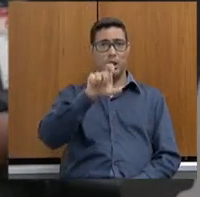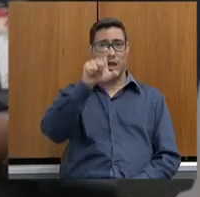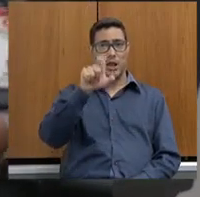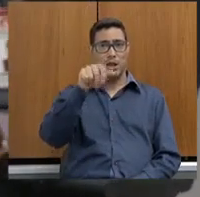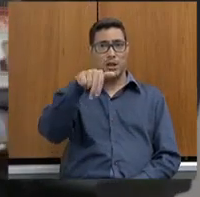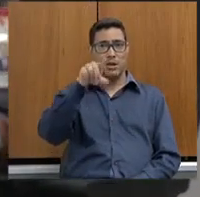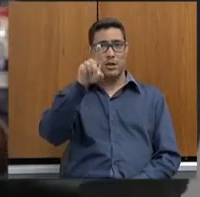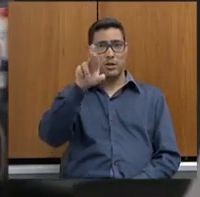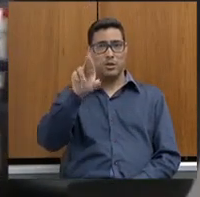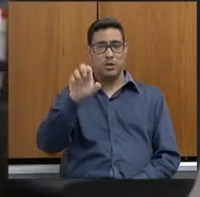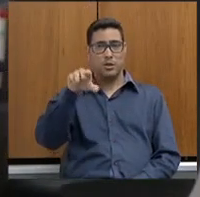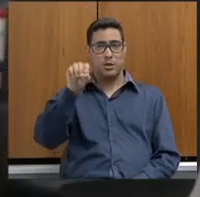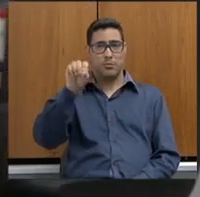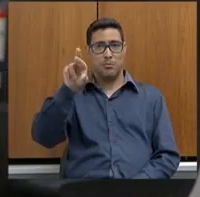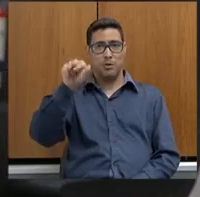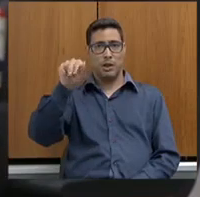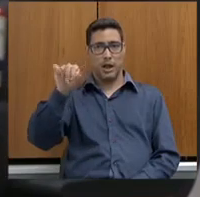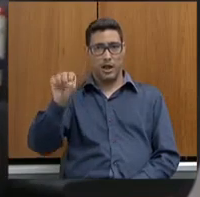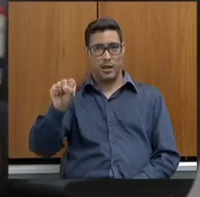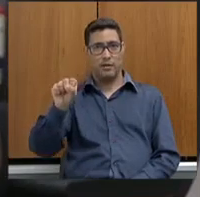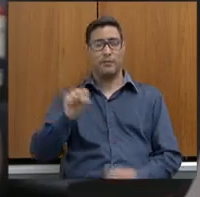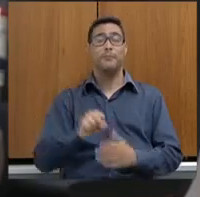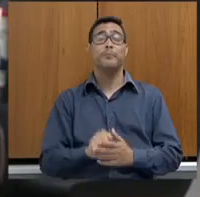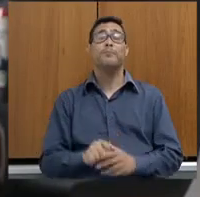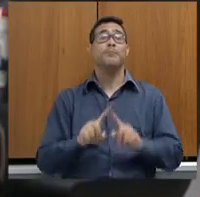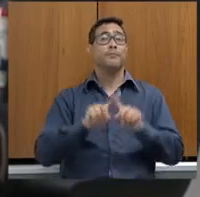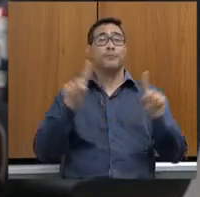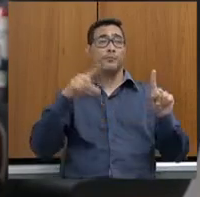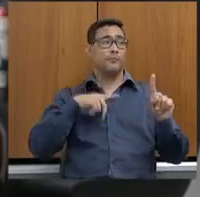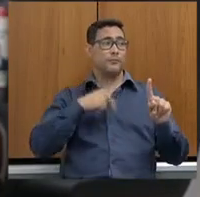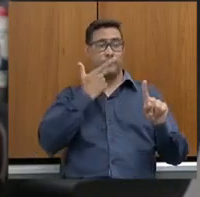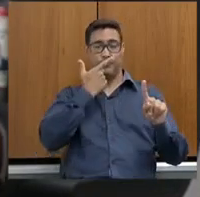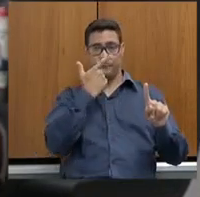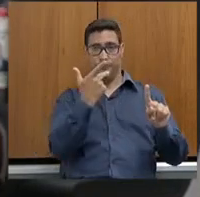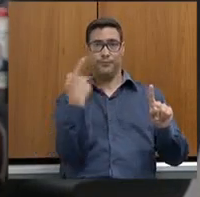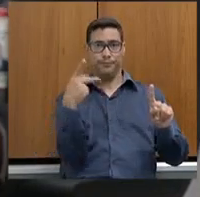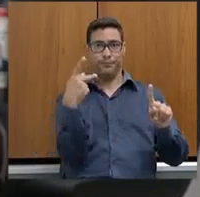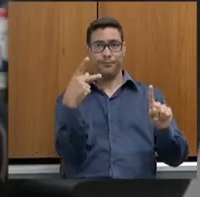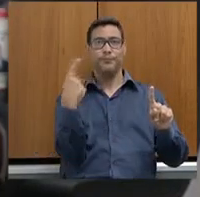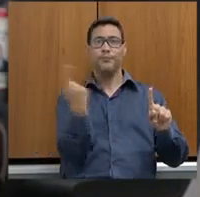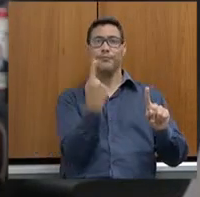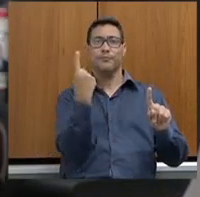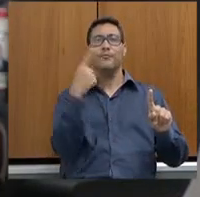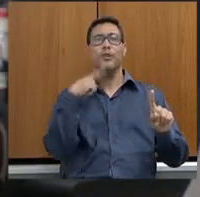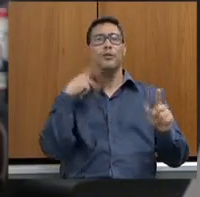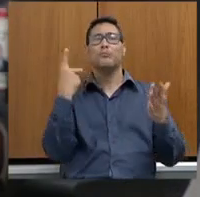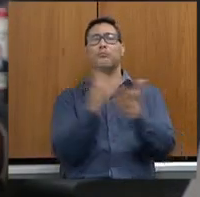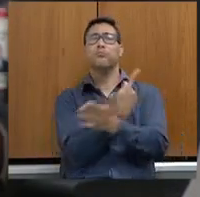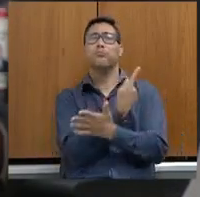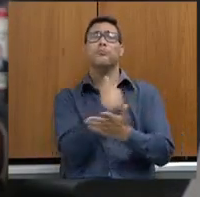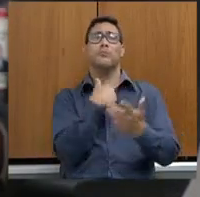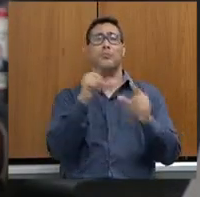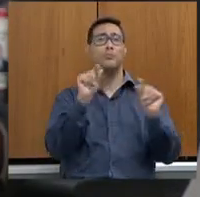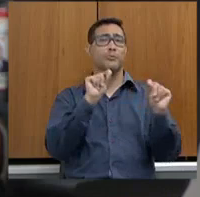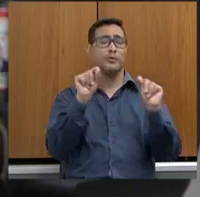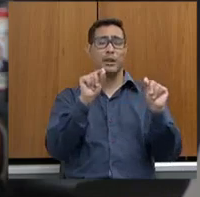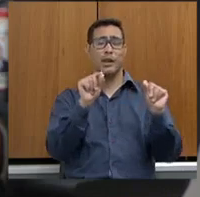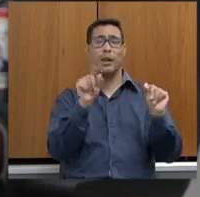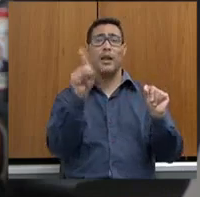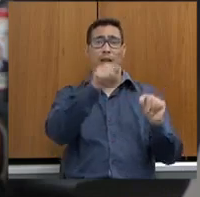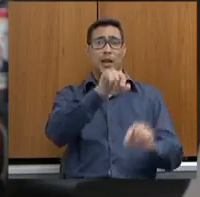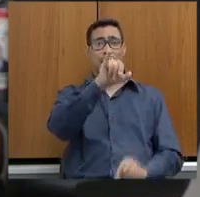Supremo. Então, secretário, quando abordamos essa questão, nós tivemos um episódio lá em Itamonte.